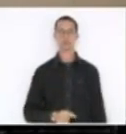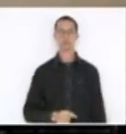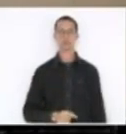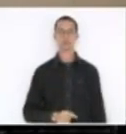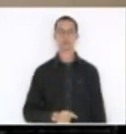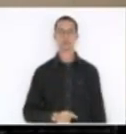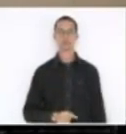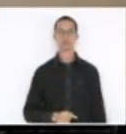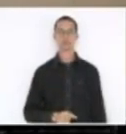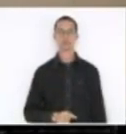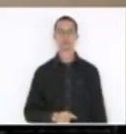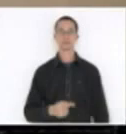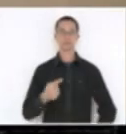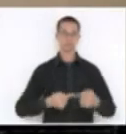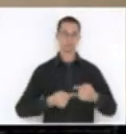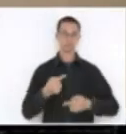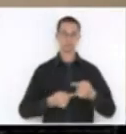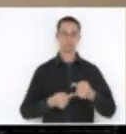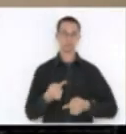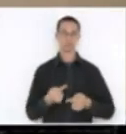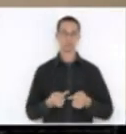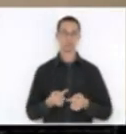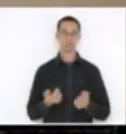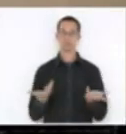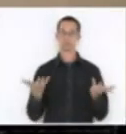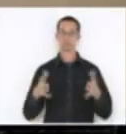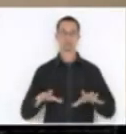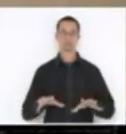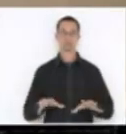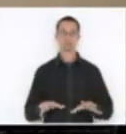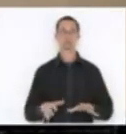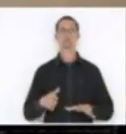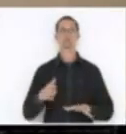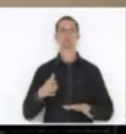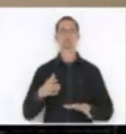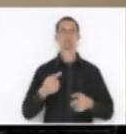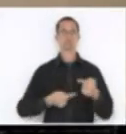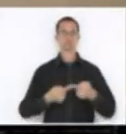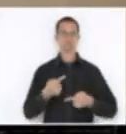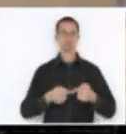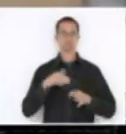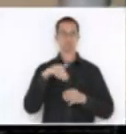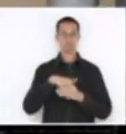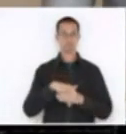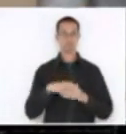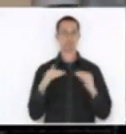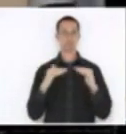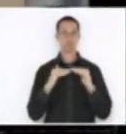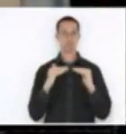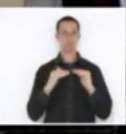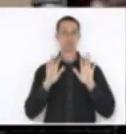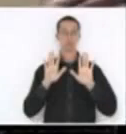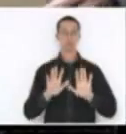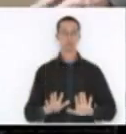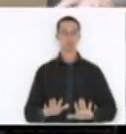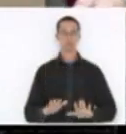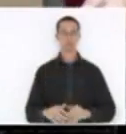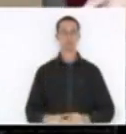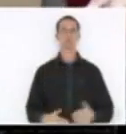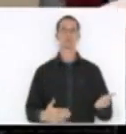Não havendo quem queira discutir em votação, quem tiver de acordo permaneça como está